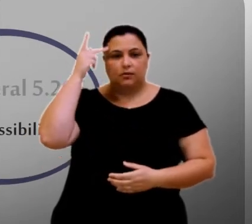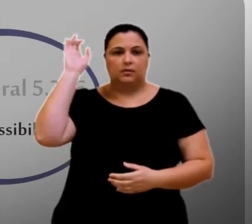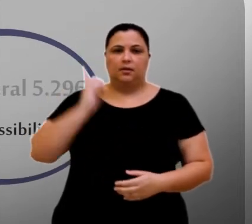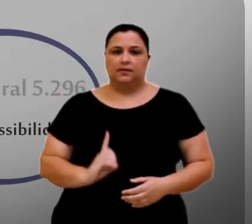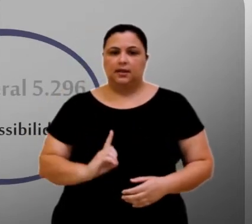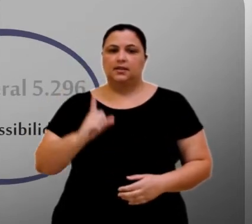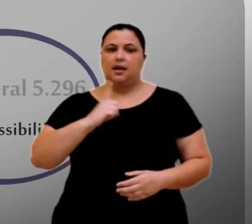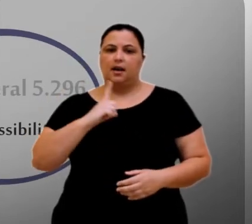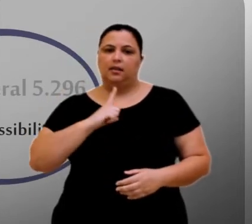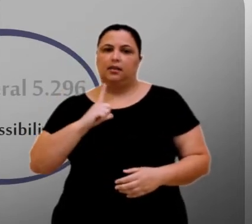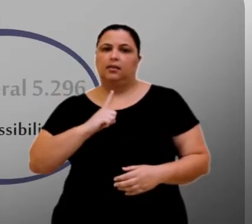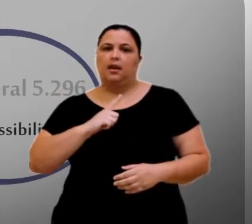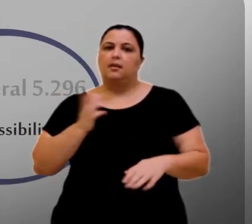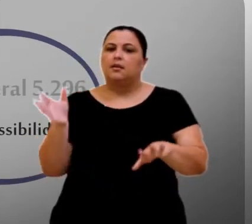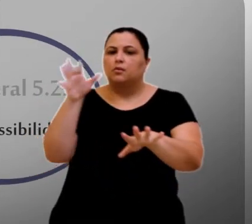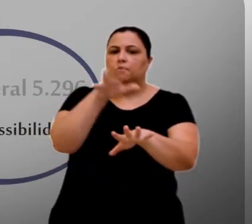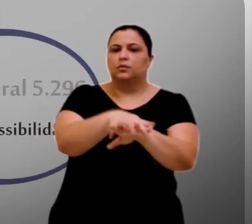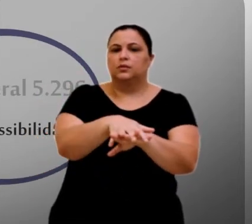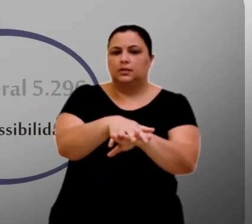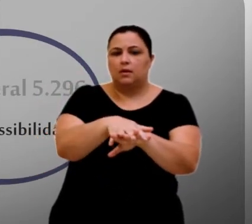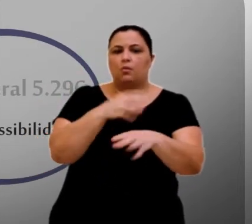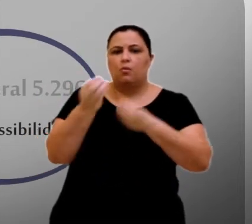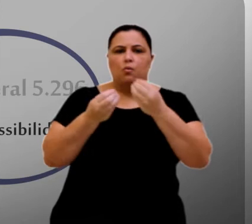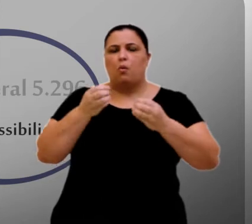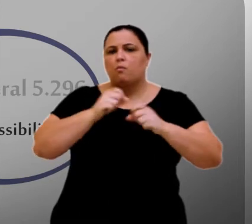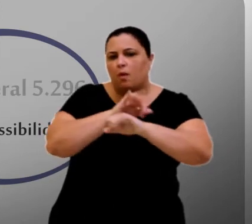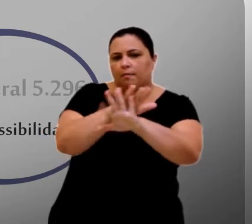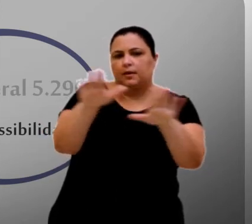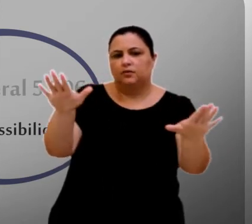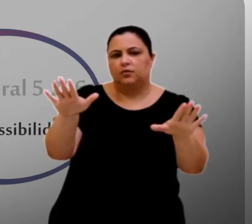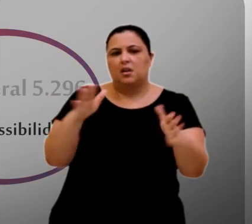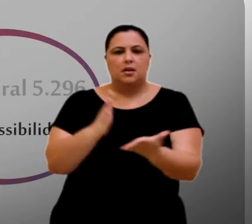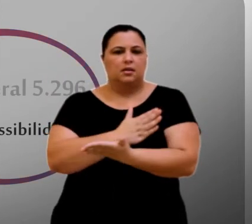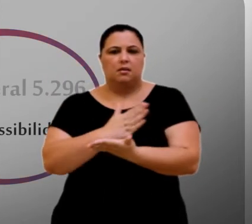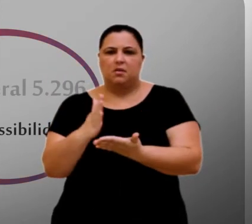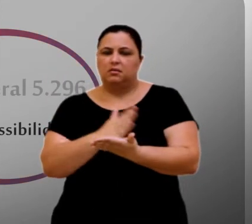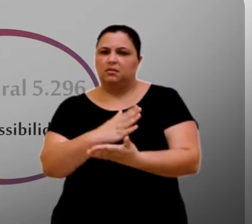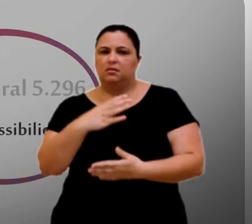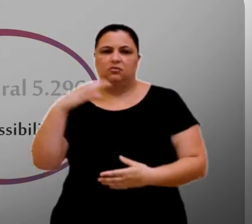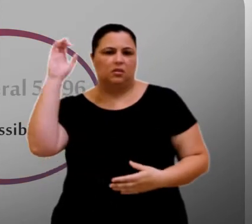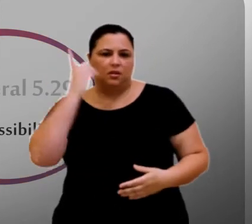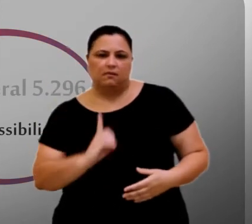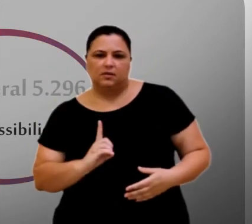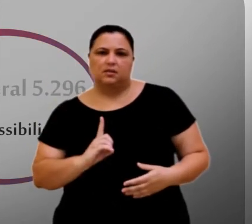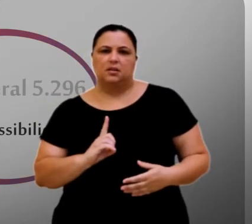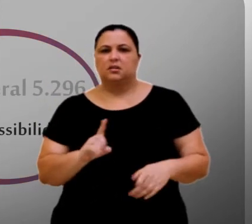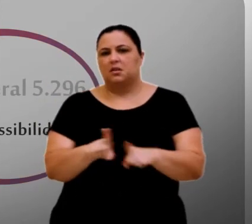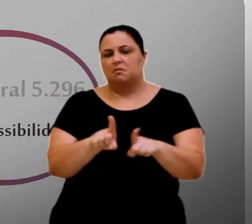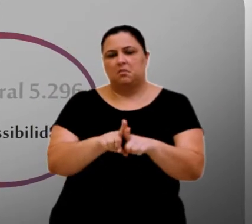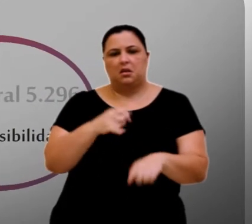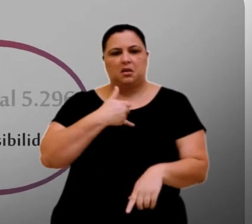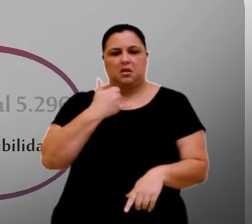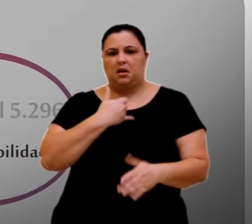promovem programas de inclusão de forma abrangente, buscando atender a todos, independente das características de sua deficiência